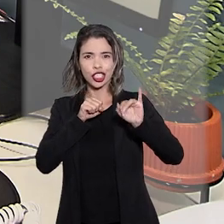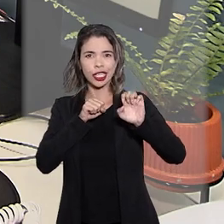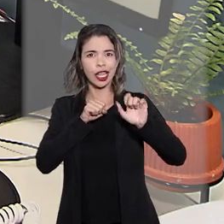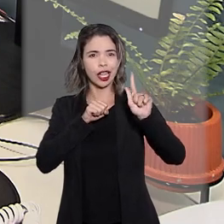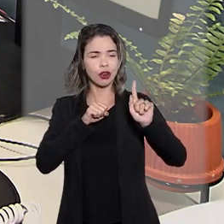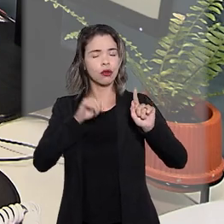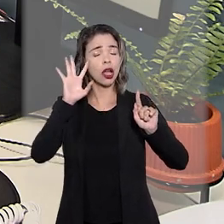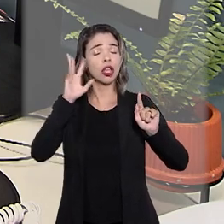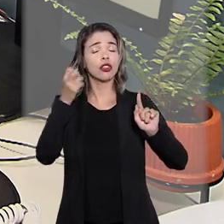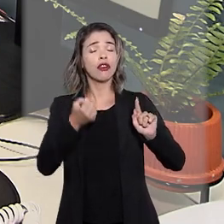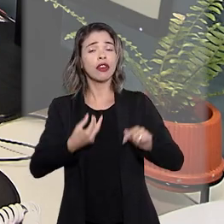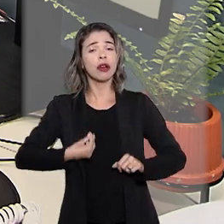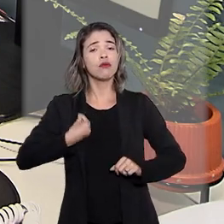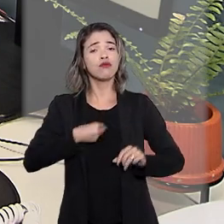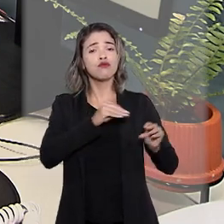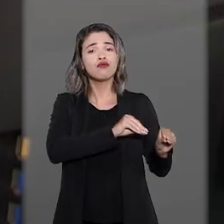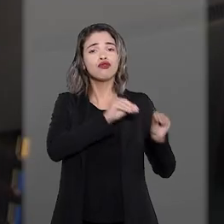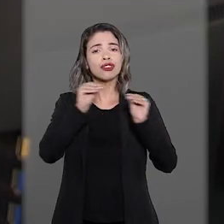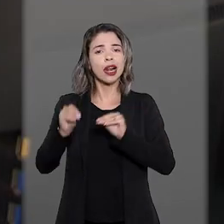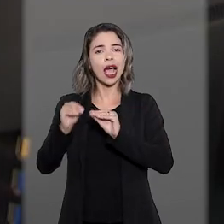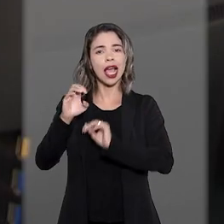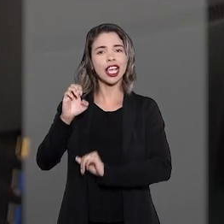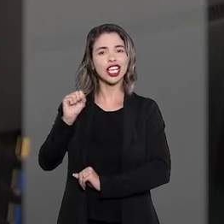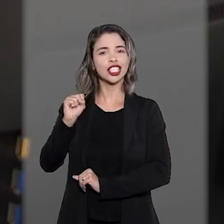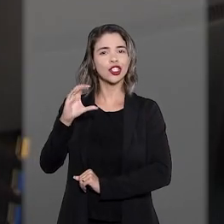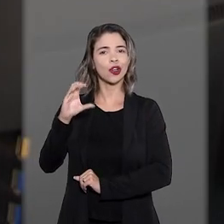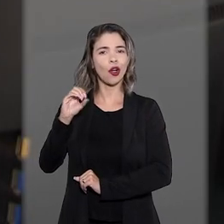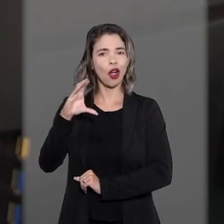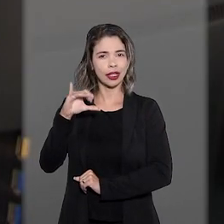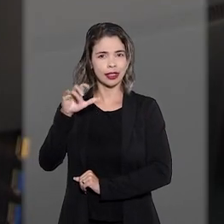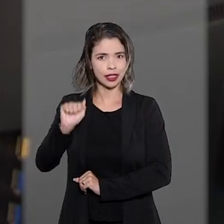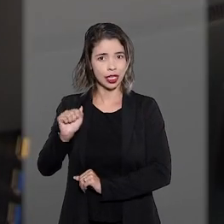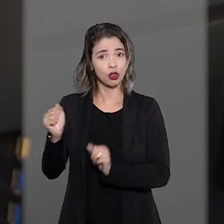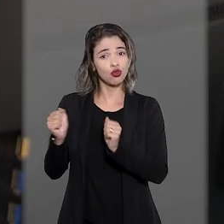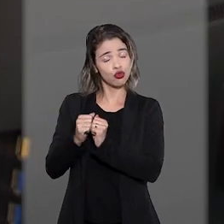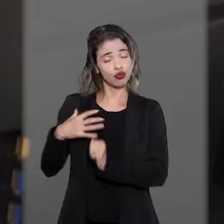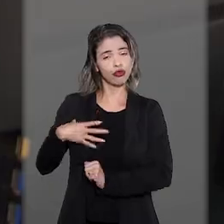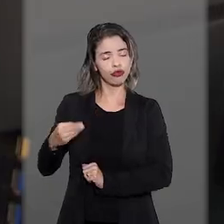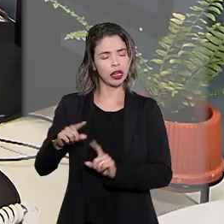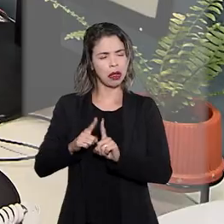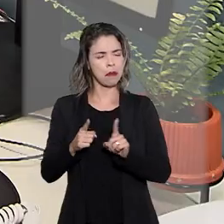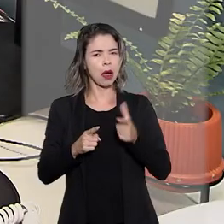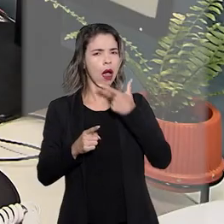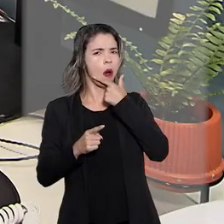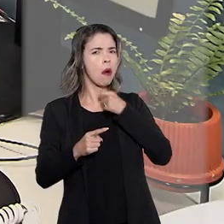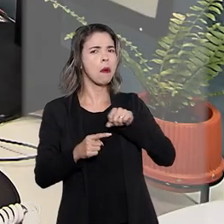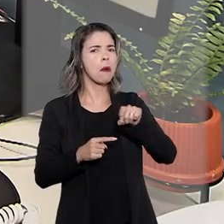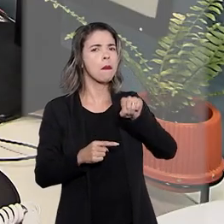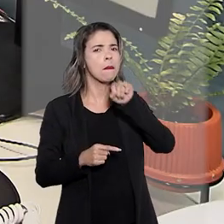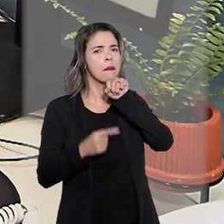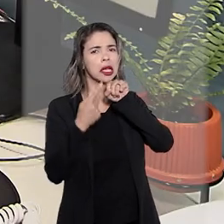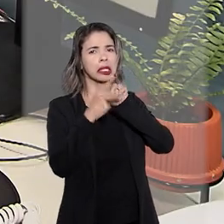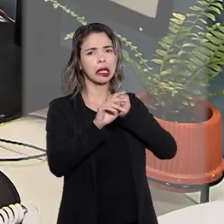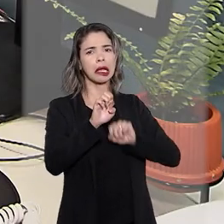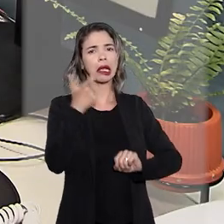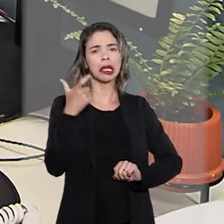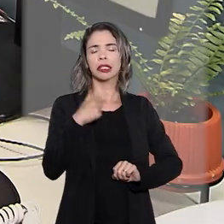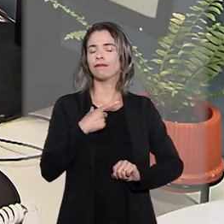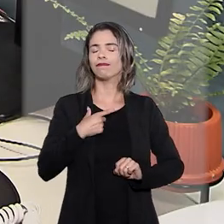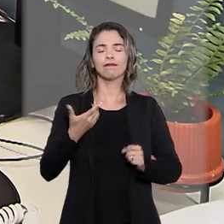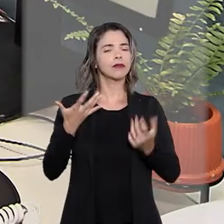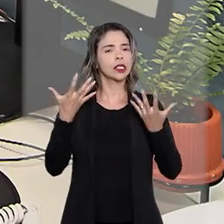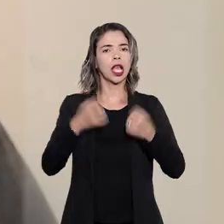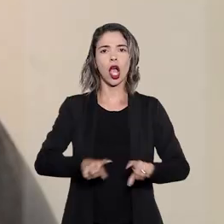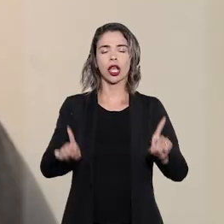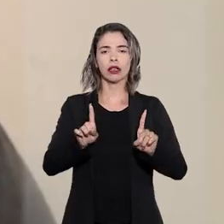decidiu tentar uma vida nova na Escócia, mas com a filha do casal ao lado dela. No início, Diego foi categórico com a proposta